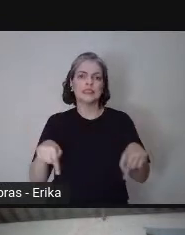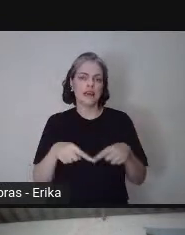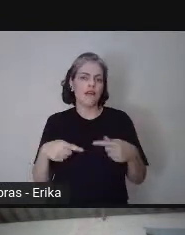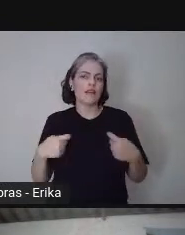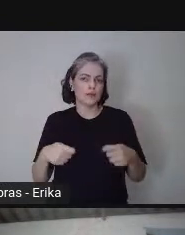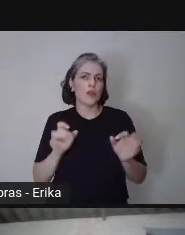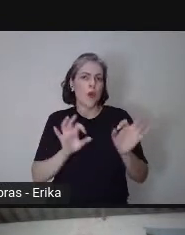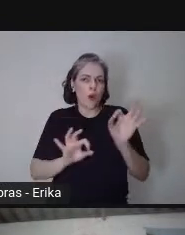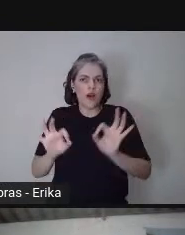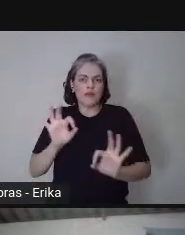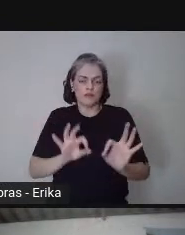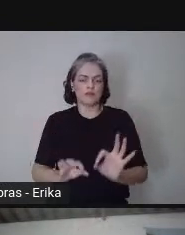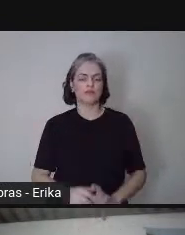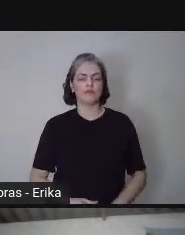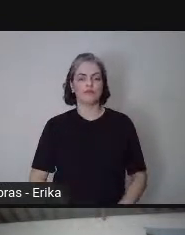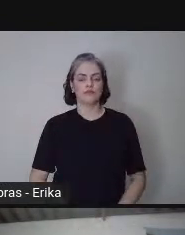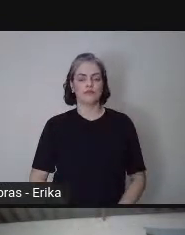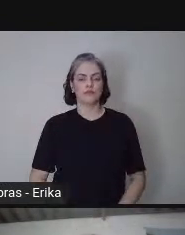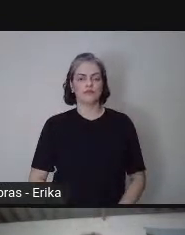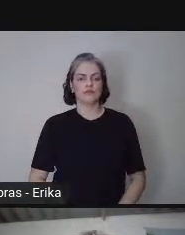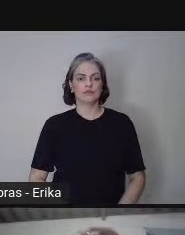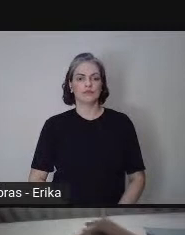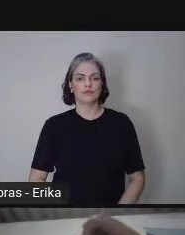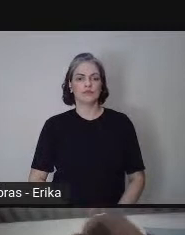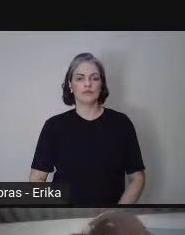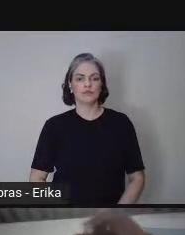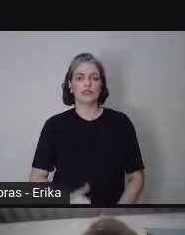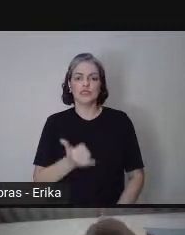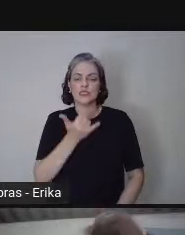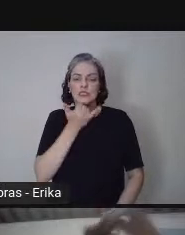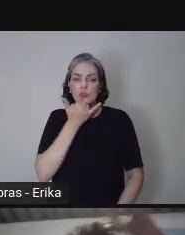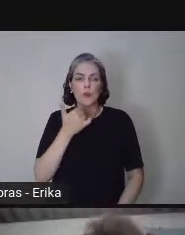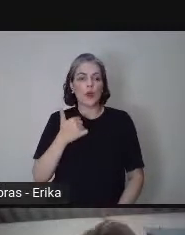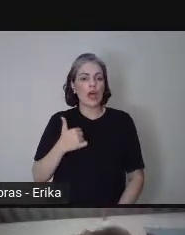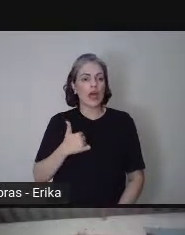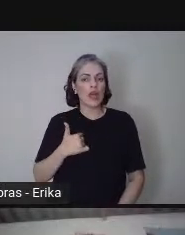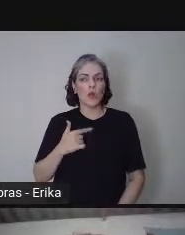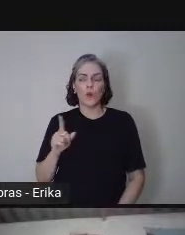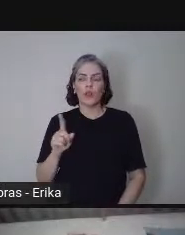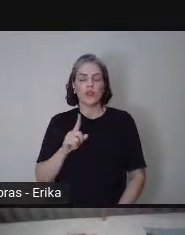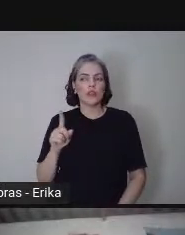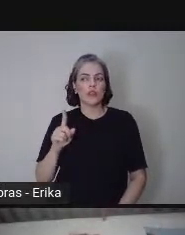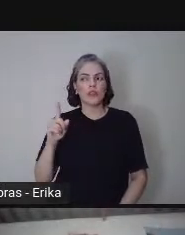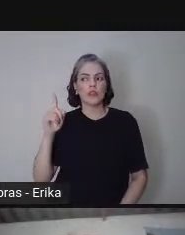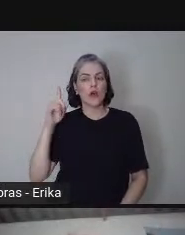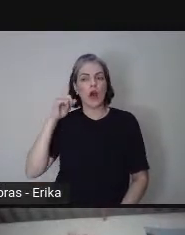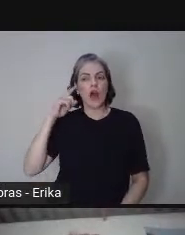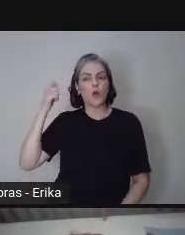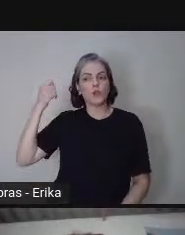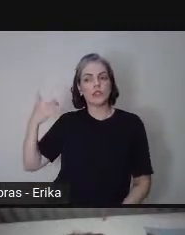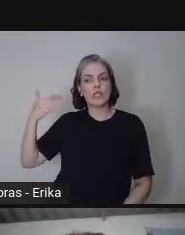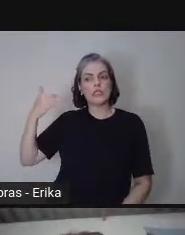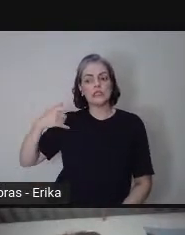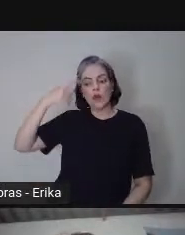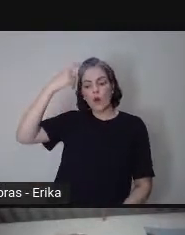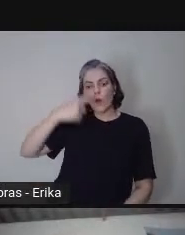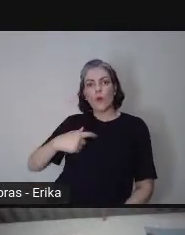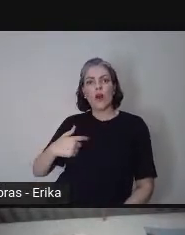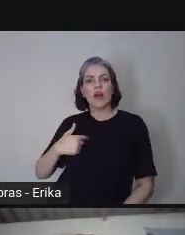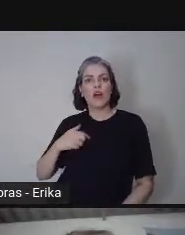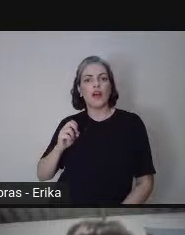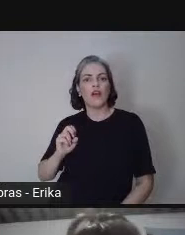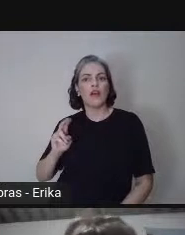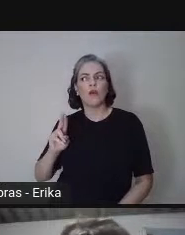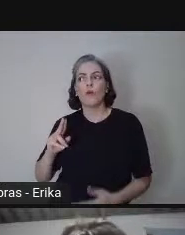Gente, eu lembrei, agora que eu não fiz a descrição minha, acho que eu vou fazer minha descrição, o vocês